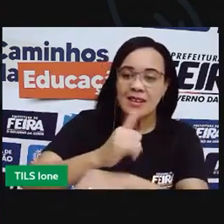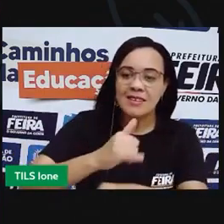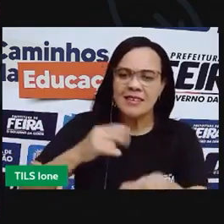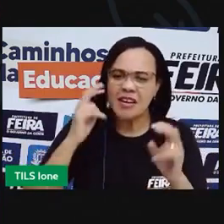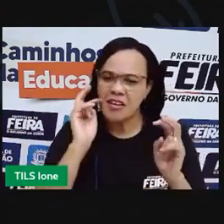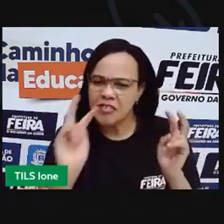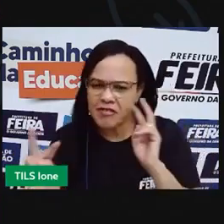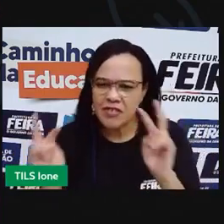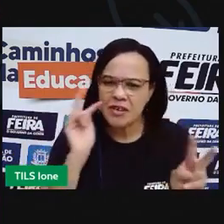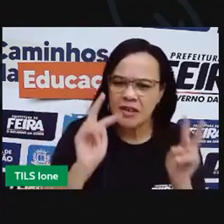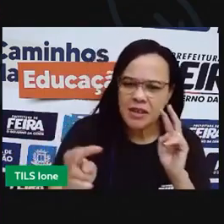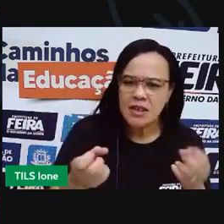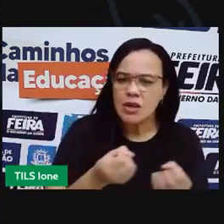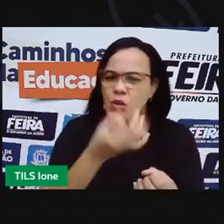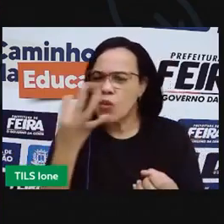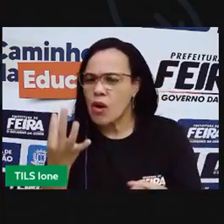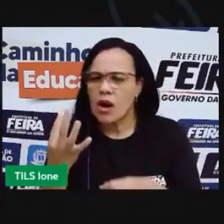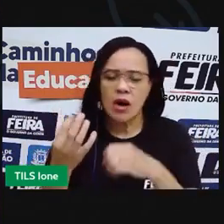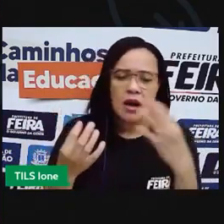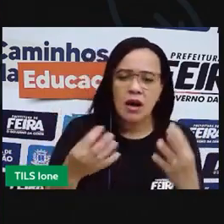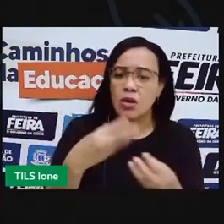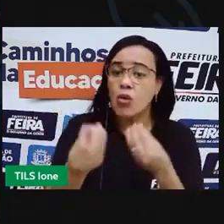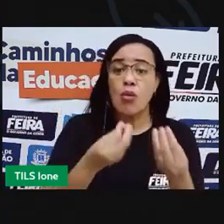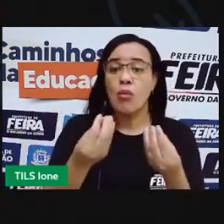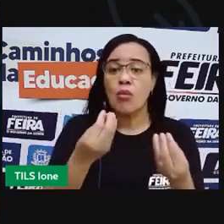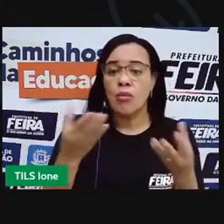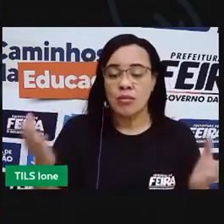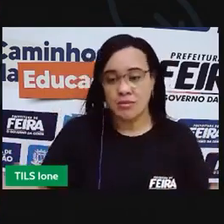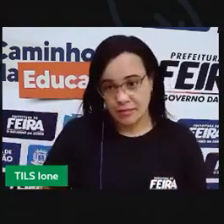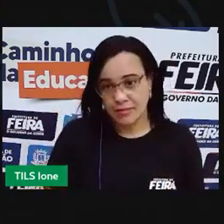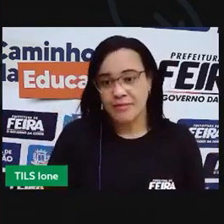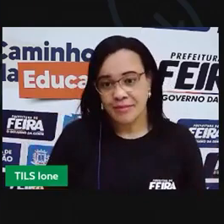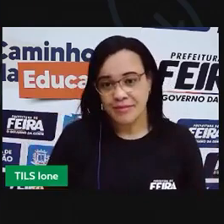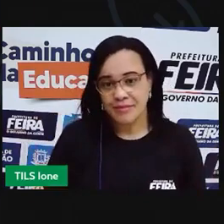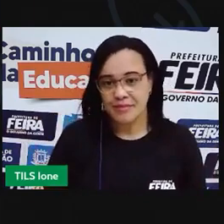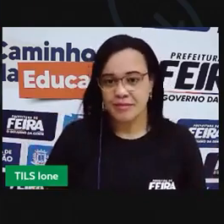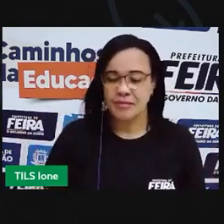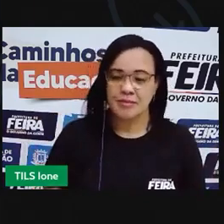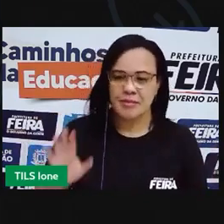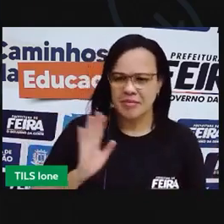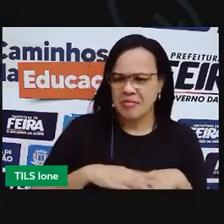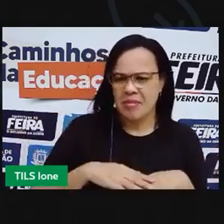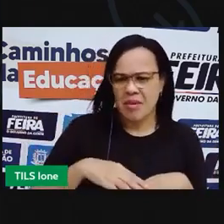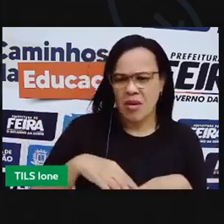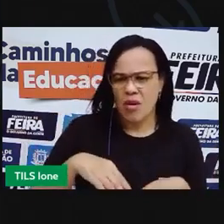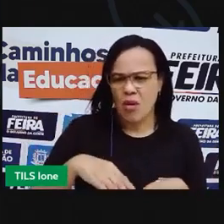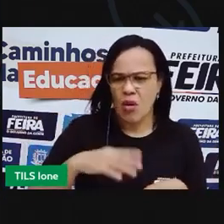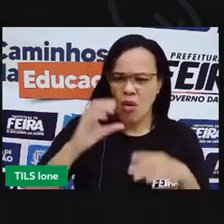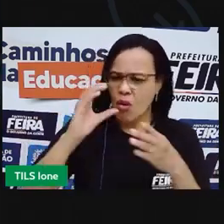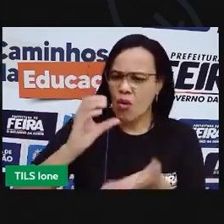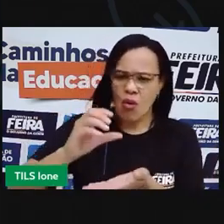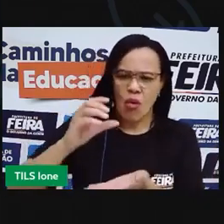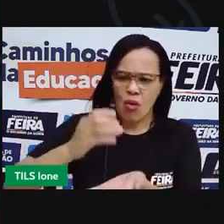observando estou contando e qual é que tem menos copos